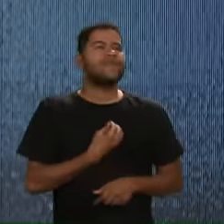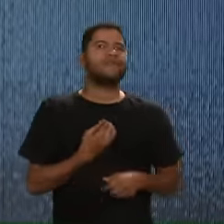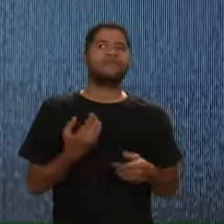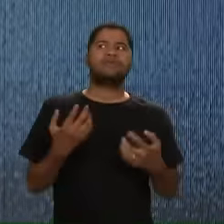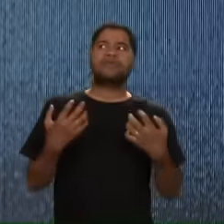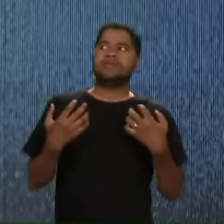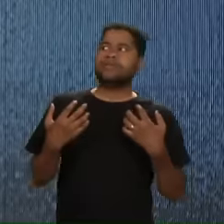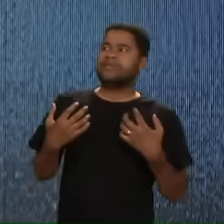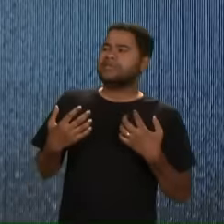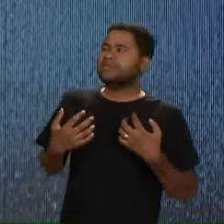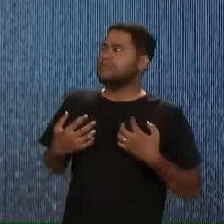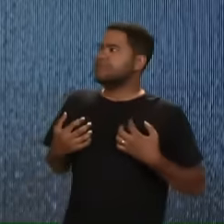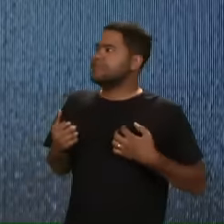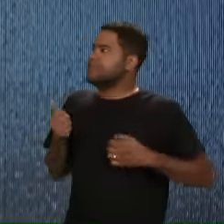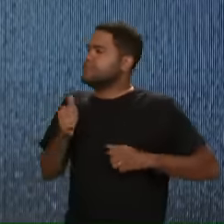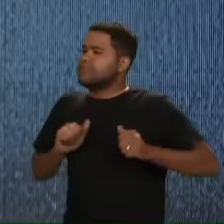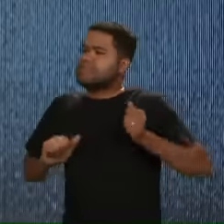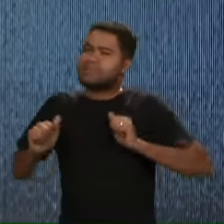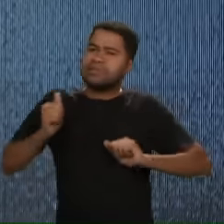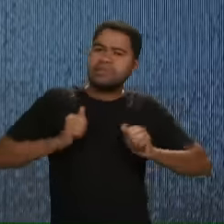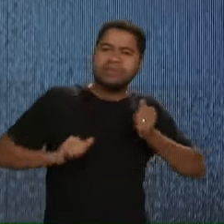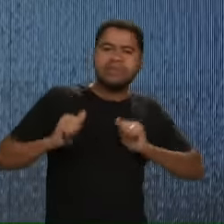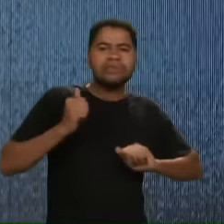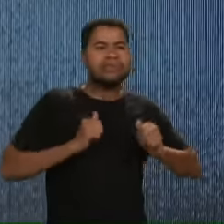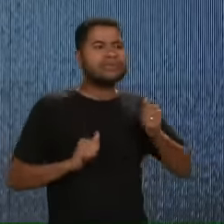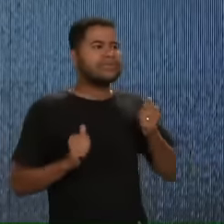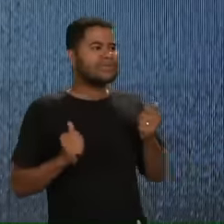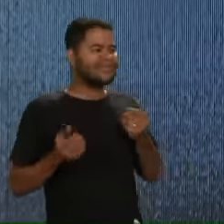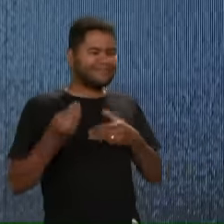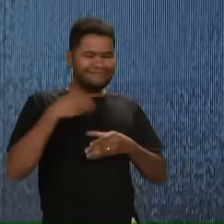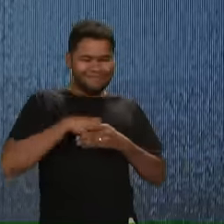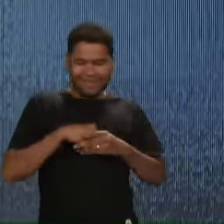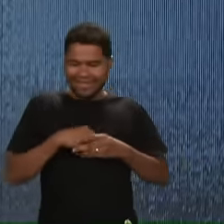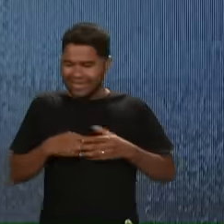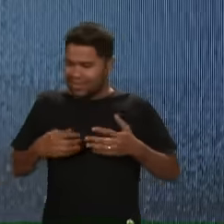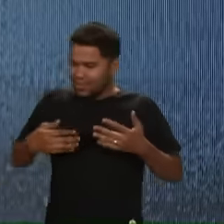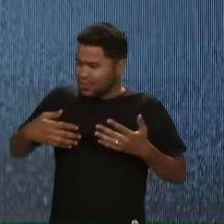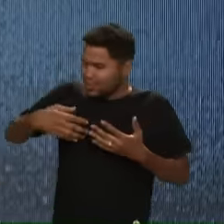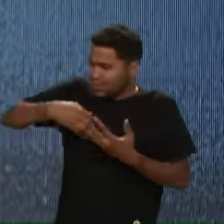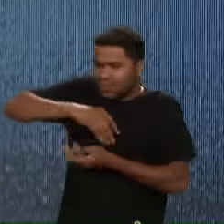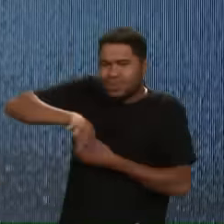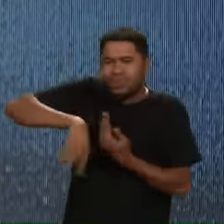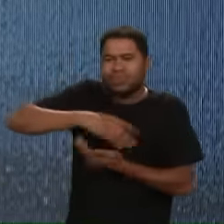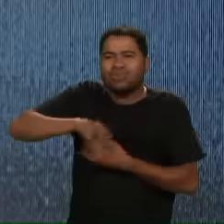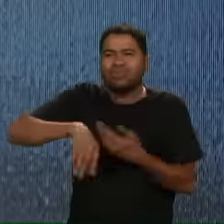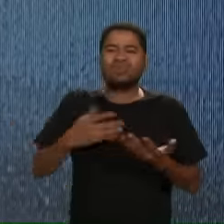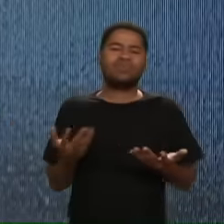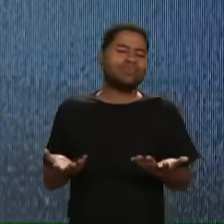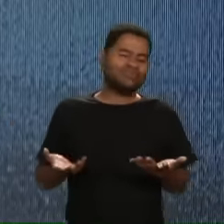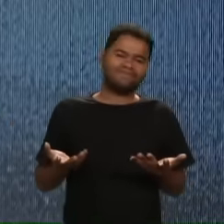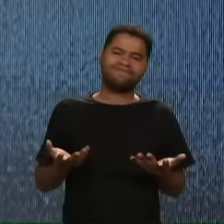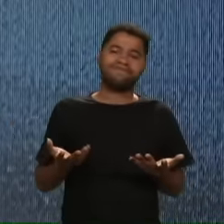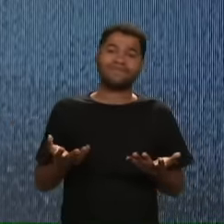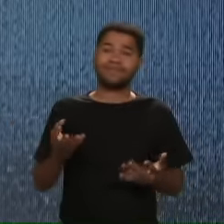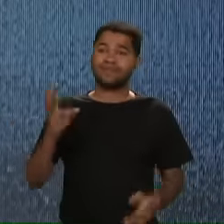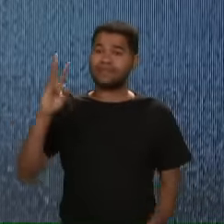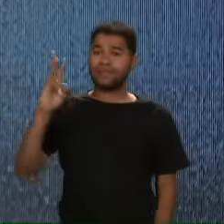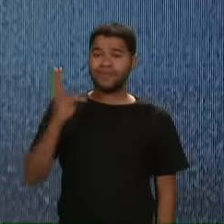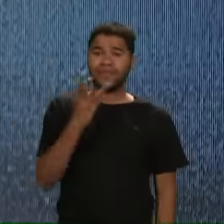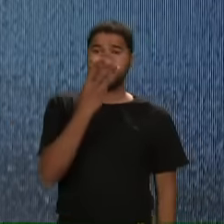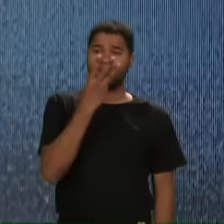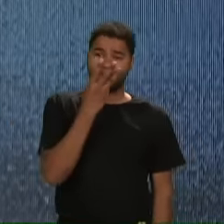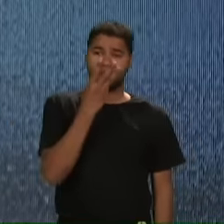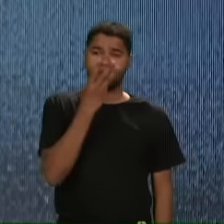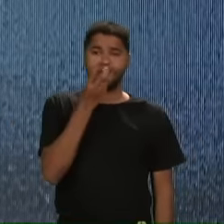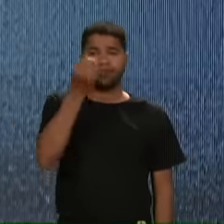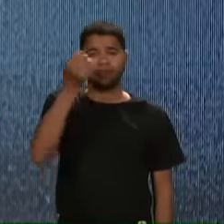Ansiedade De Confusão Por dentro Aqui Isaías A